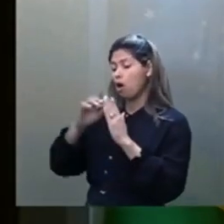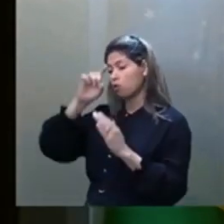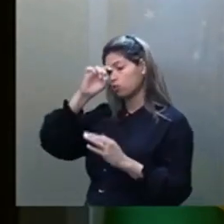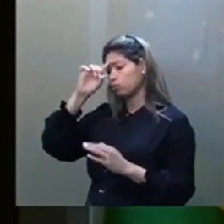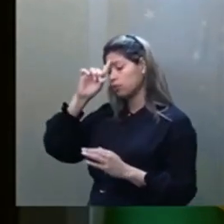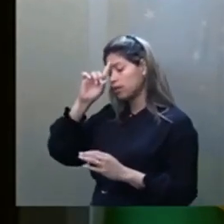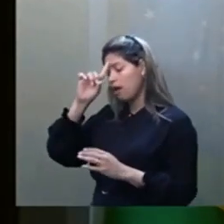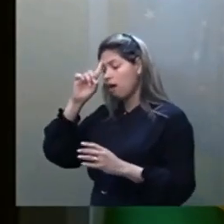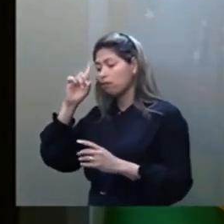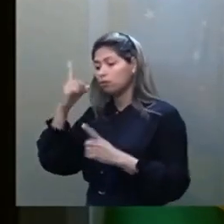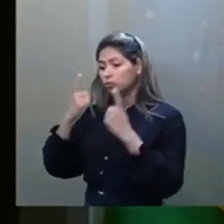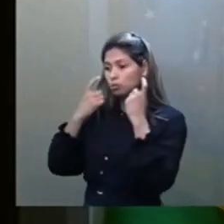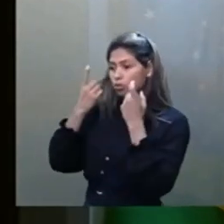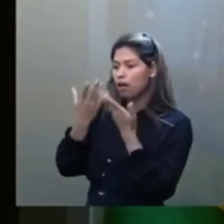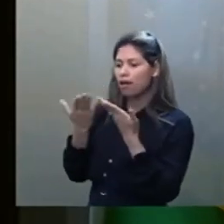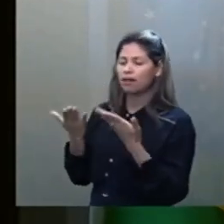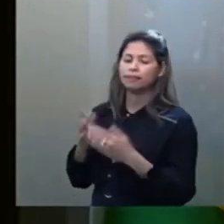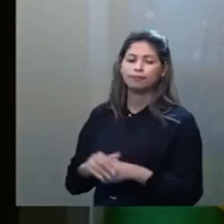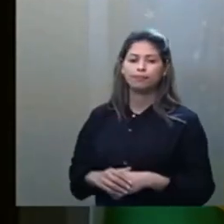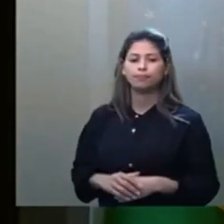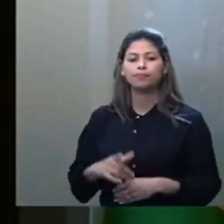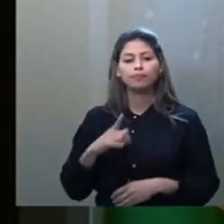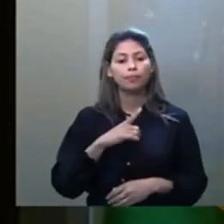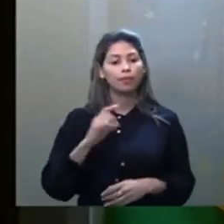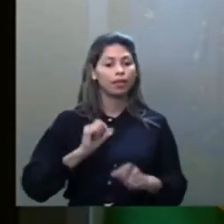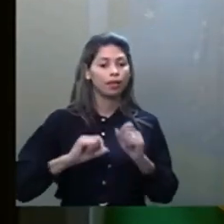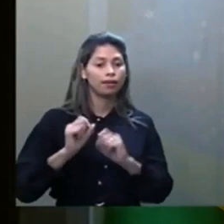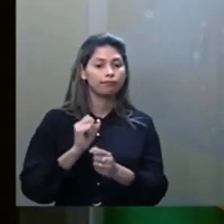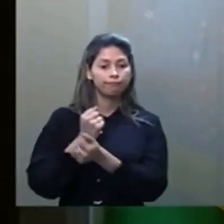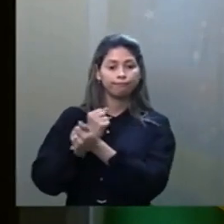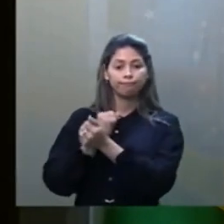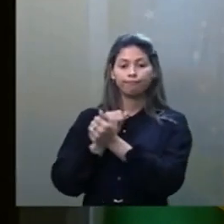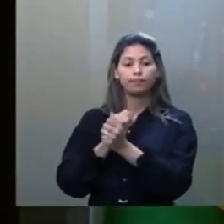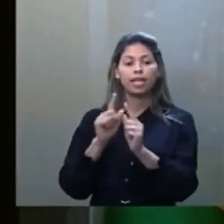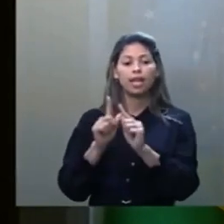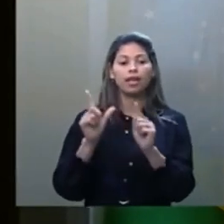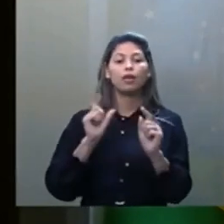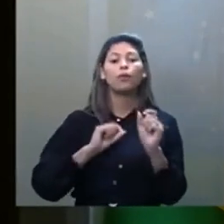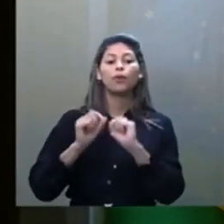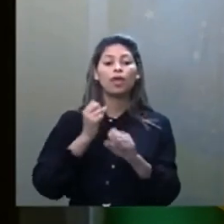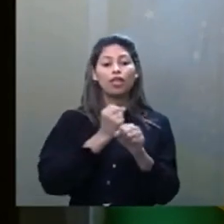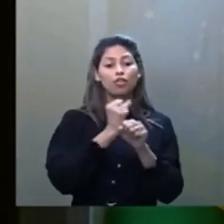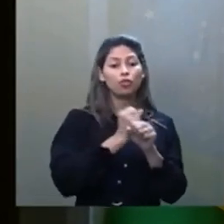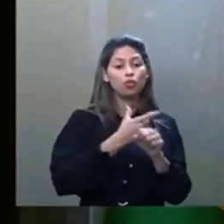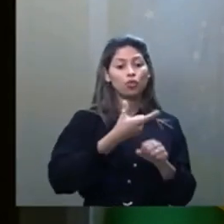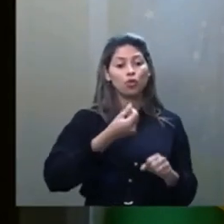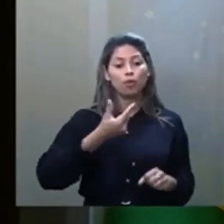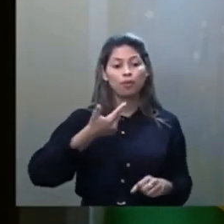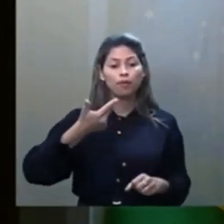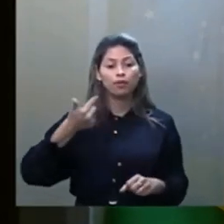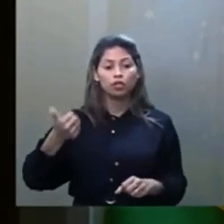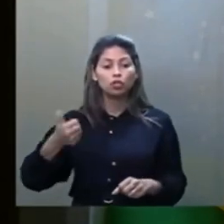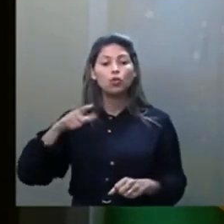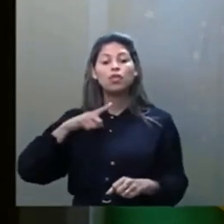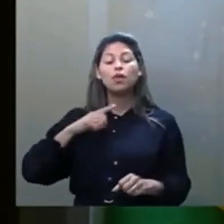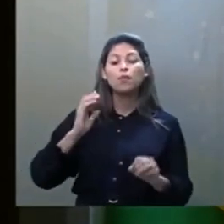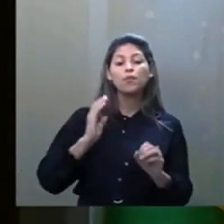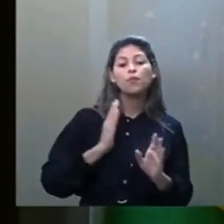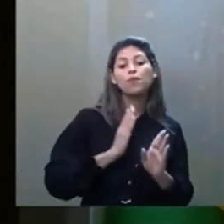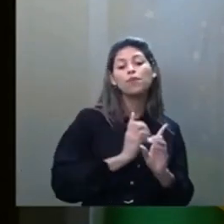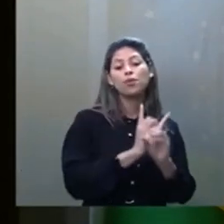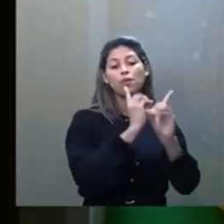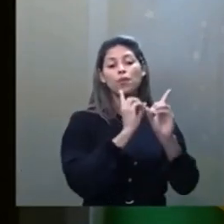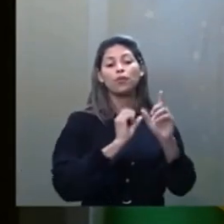todas as religiões, não é? Em 1931, o encontro famoso com o grande orientador humano, e vamos ver aqui alguns dos fenômenos